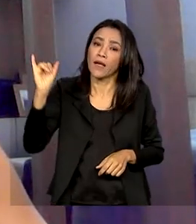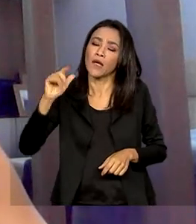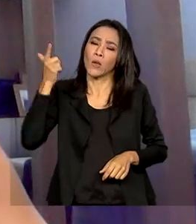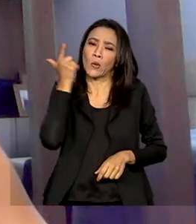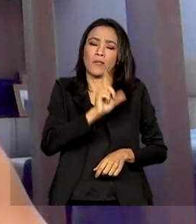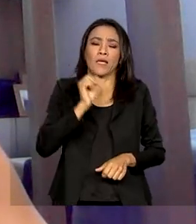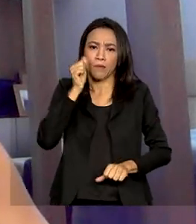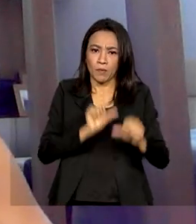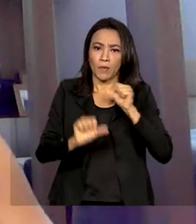mudar essa realidade.